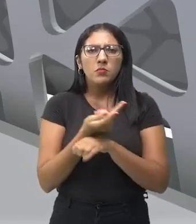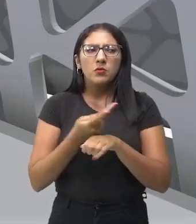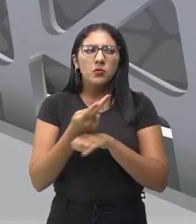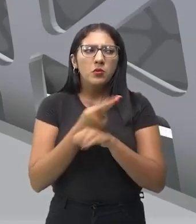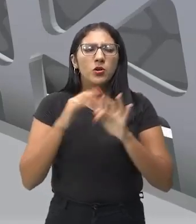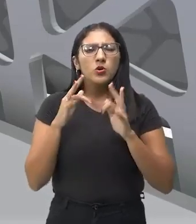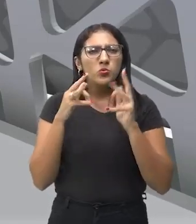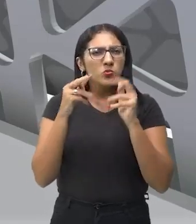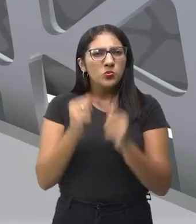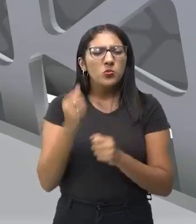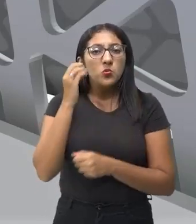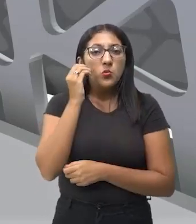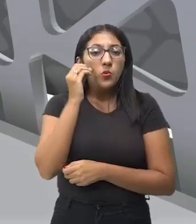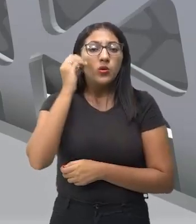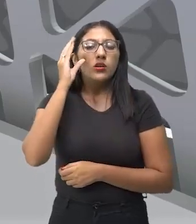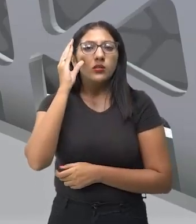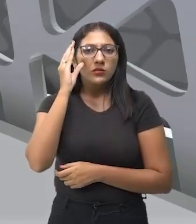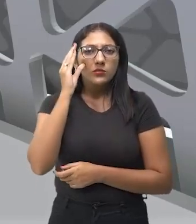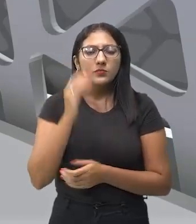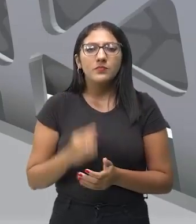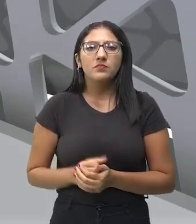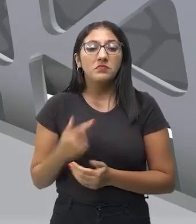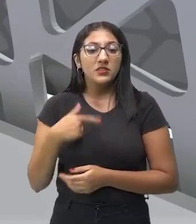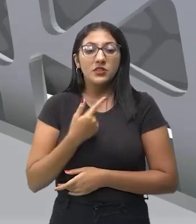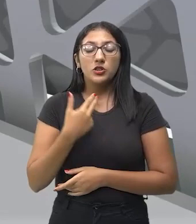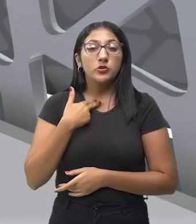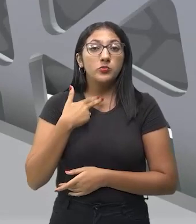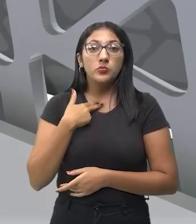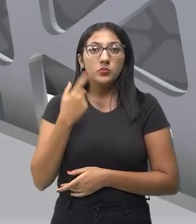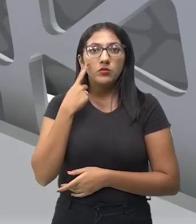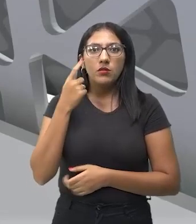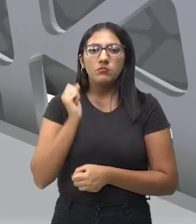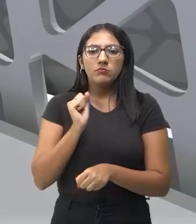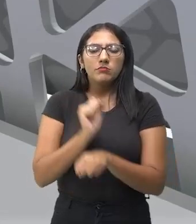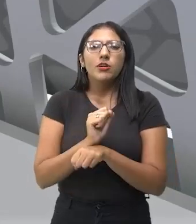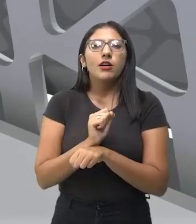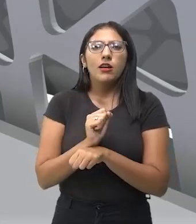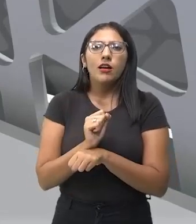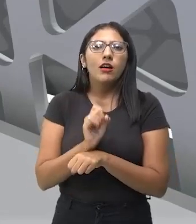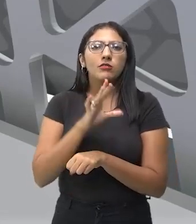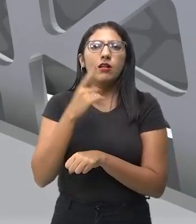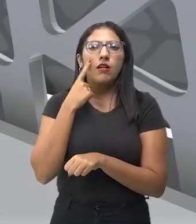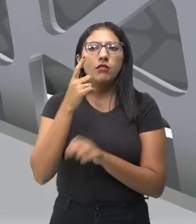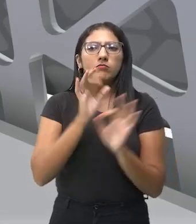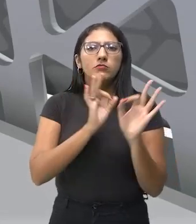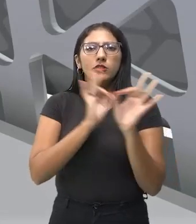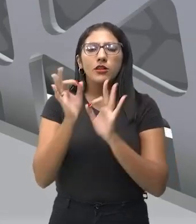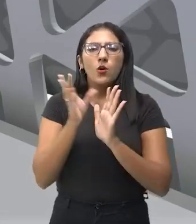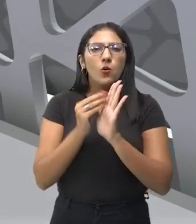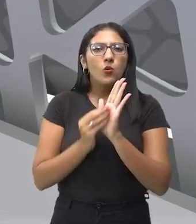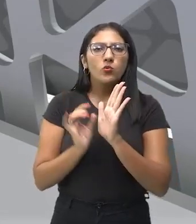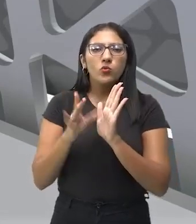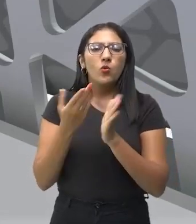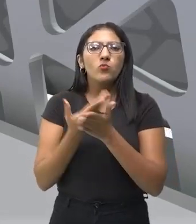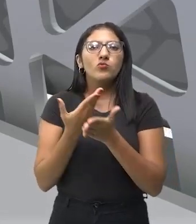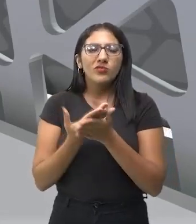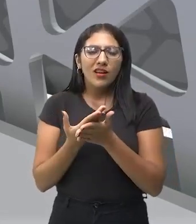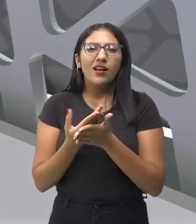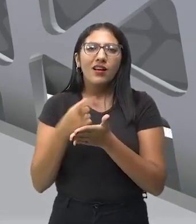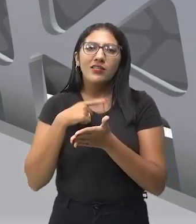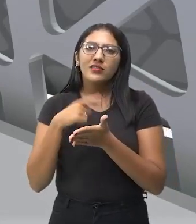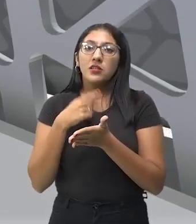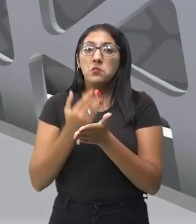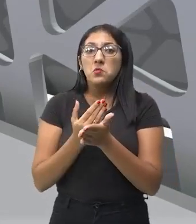acrescentar o conhecimento de vocês. Nós não podemos parar somente aqui no conteúdo da aula. Aqui nós damos